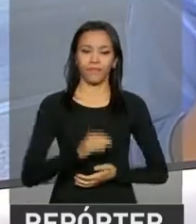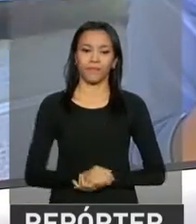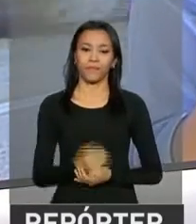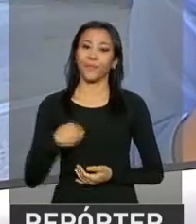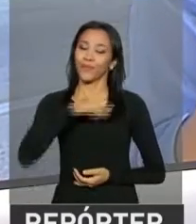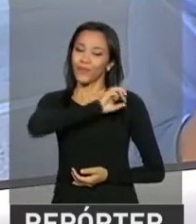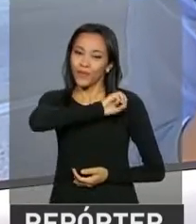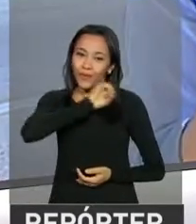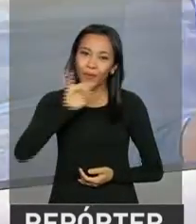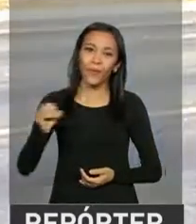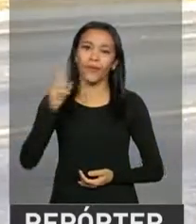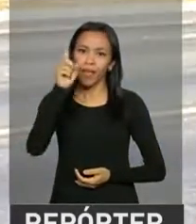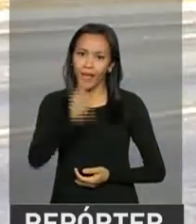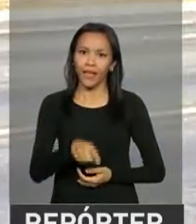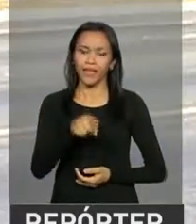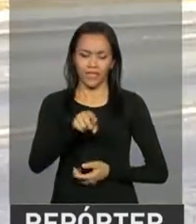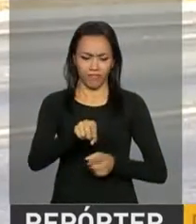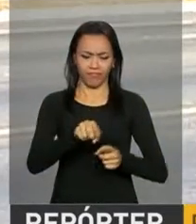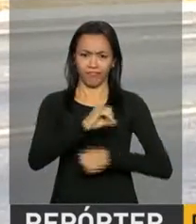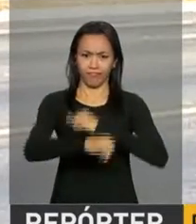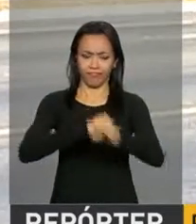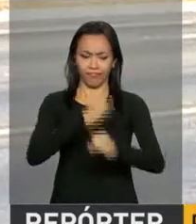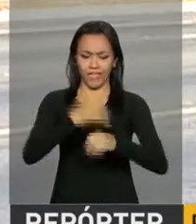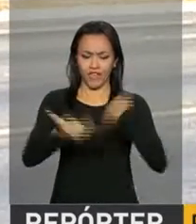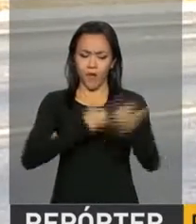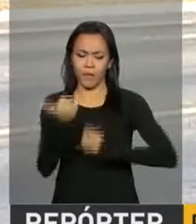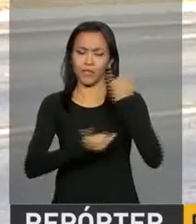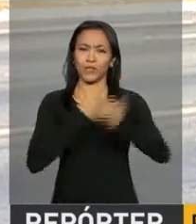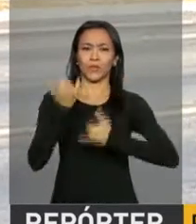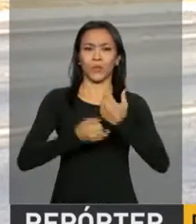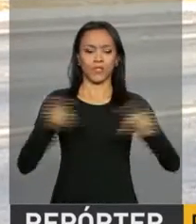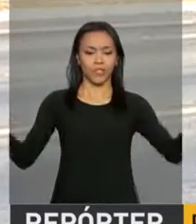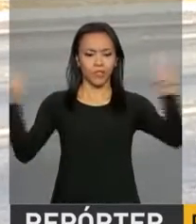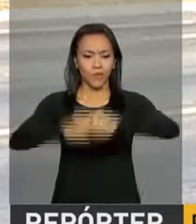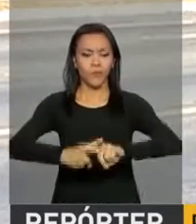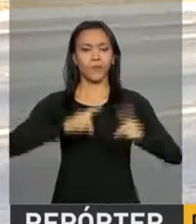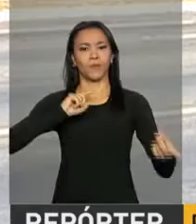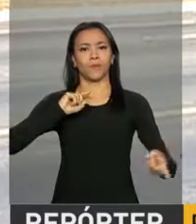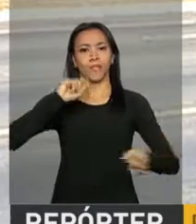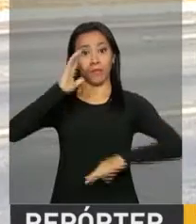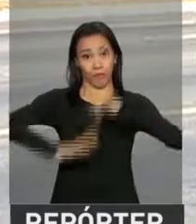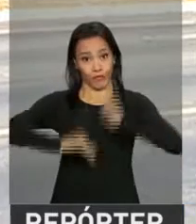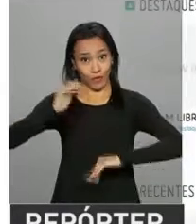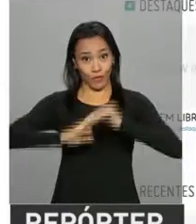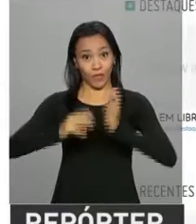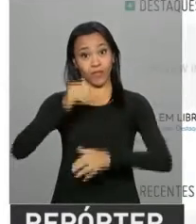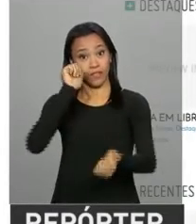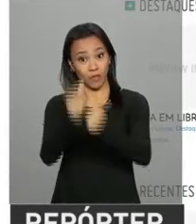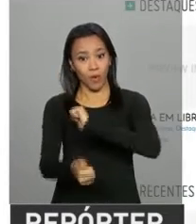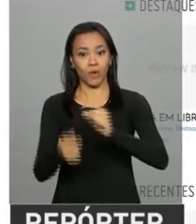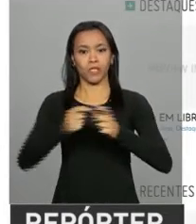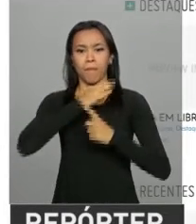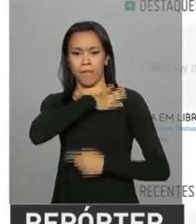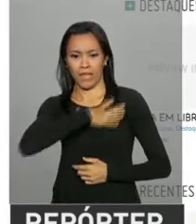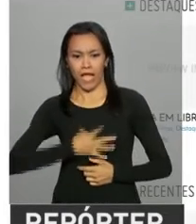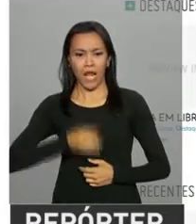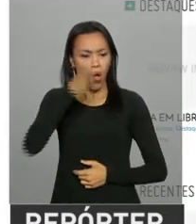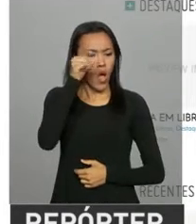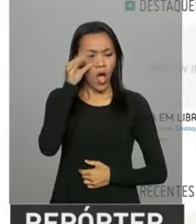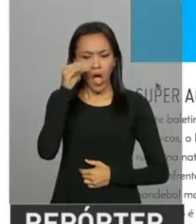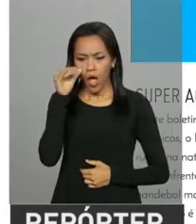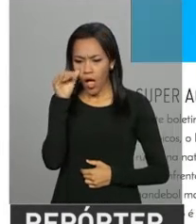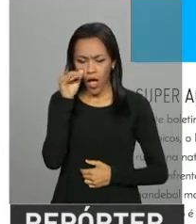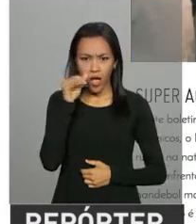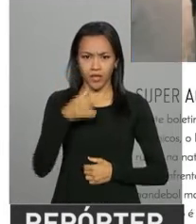Oi, Renato. O canal tem informações sobre partidas, disputas, atletas, quadro de medalhas, curiosidades e